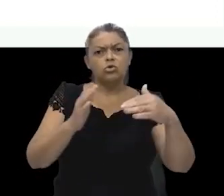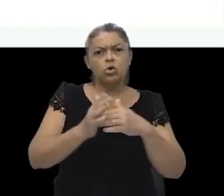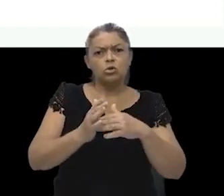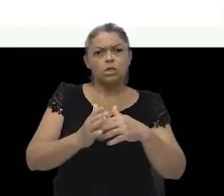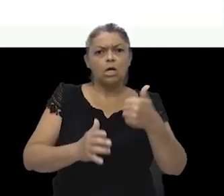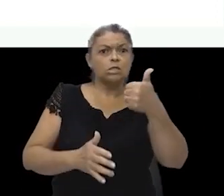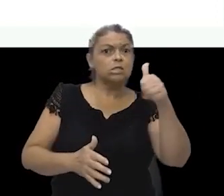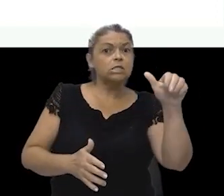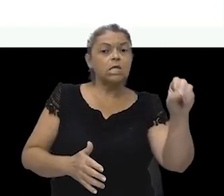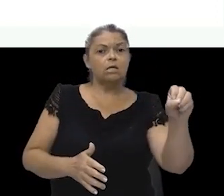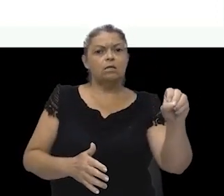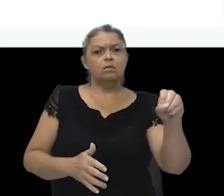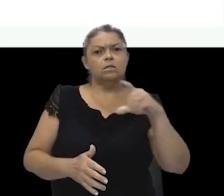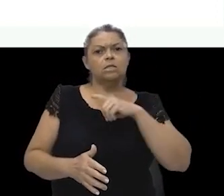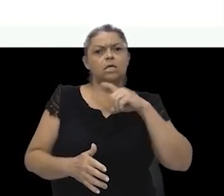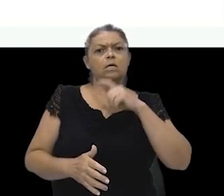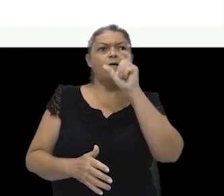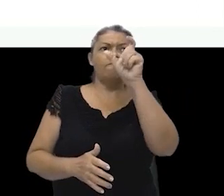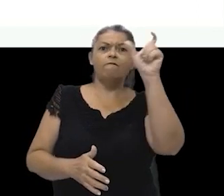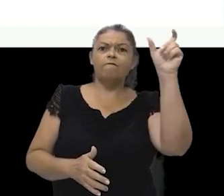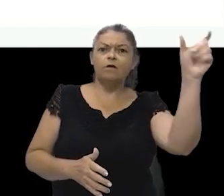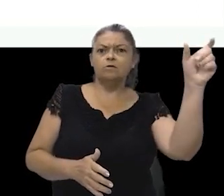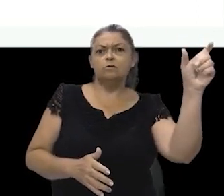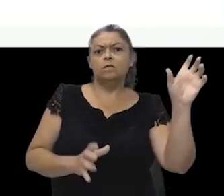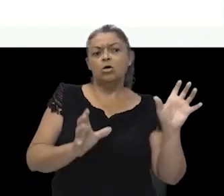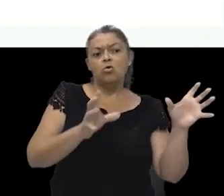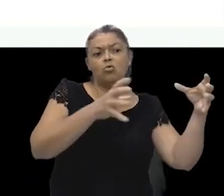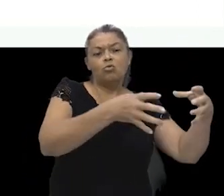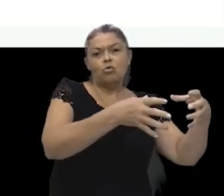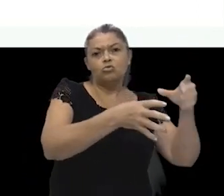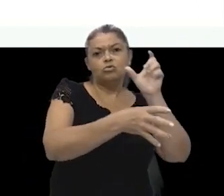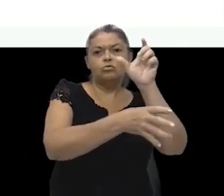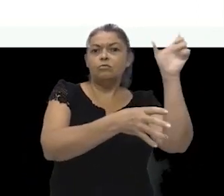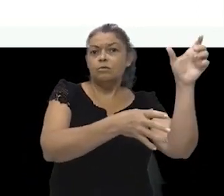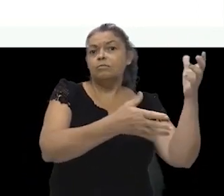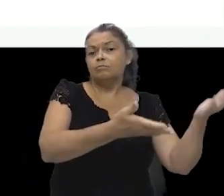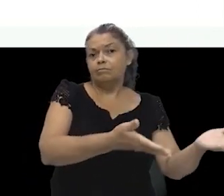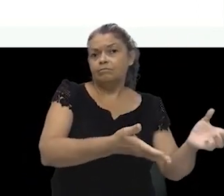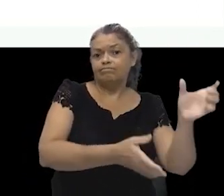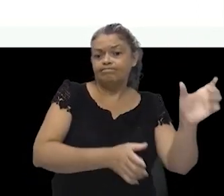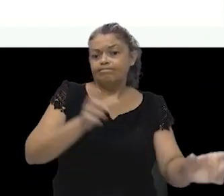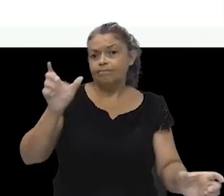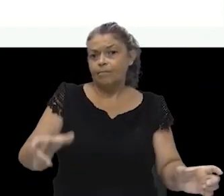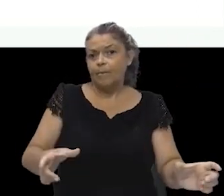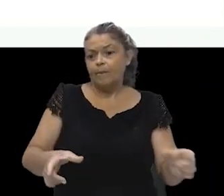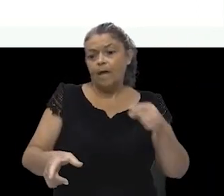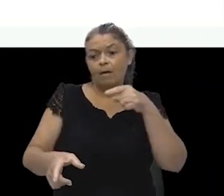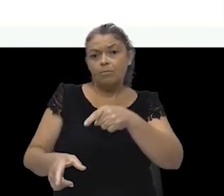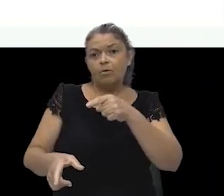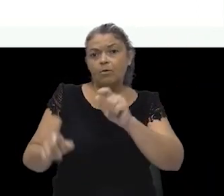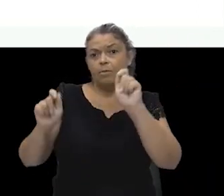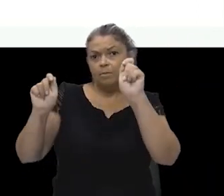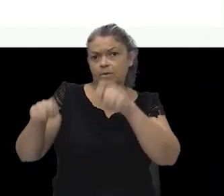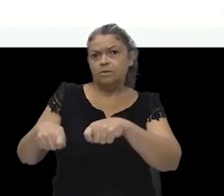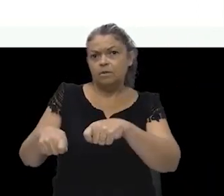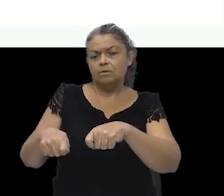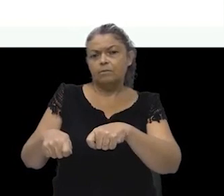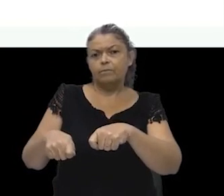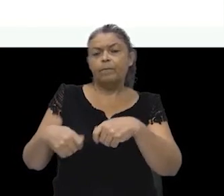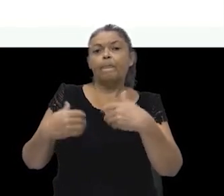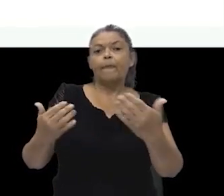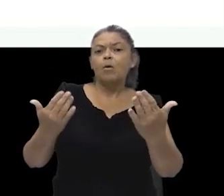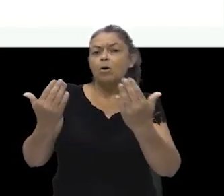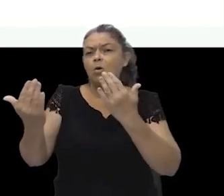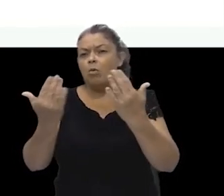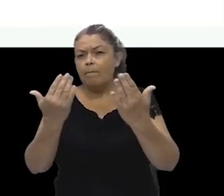é um total de 10, porque ela tem 10 fichas no seu conjunto de fichas. Já a probabilidade